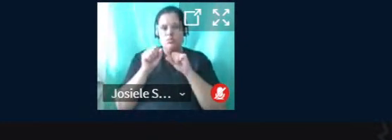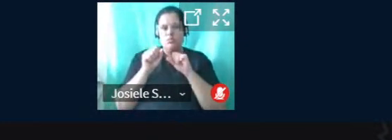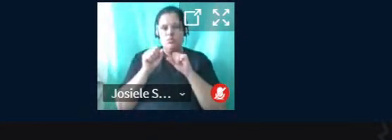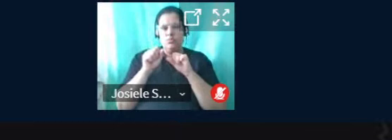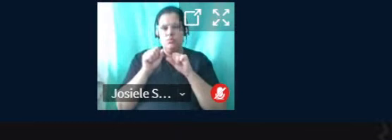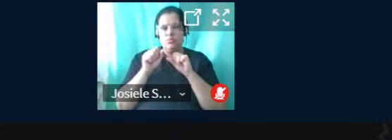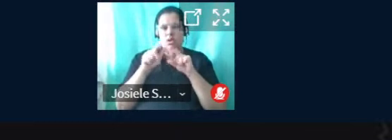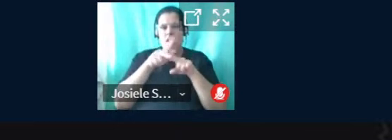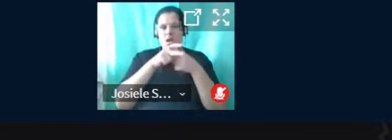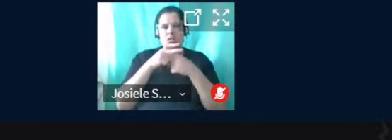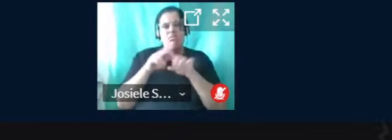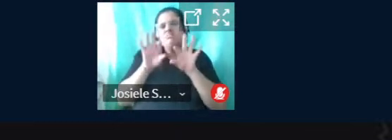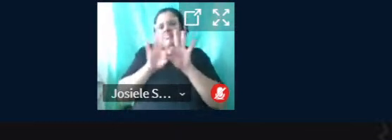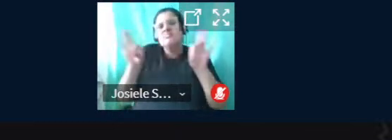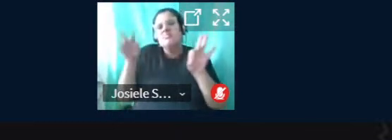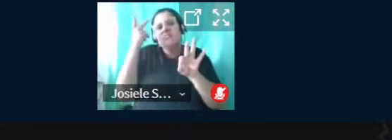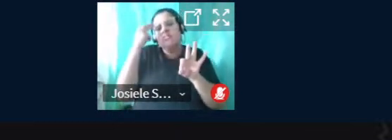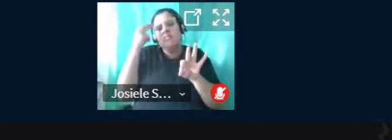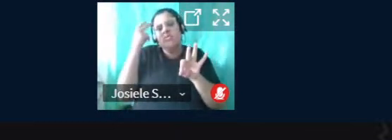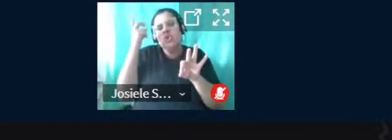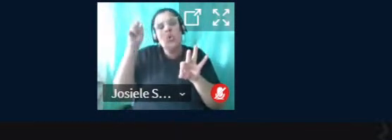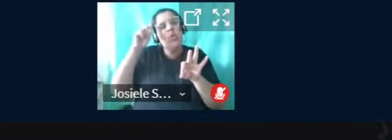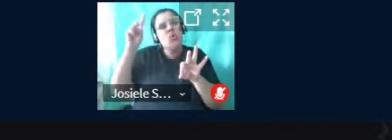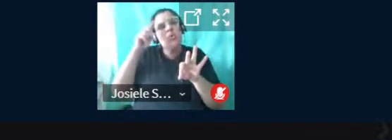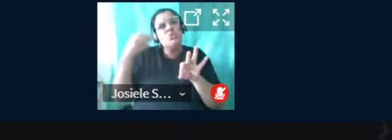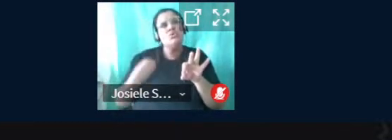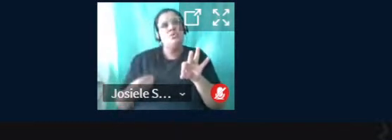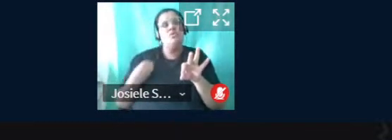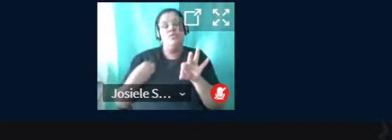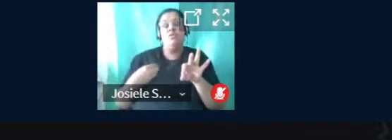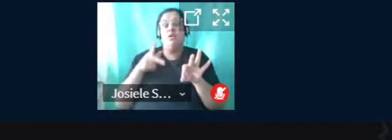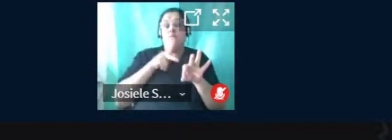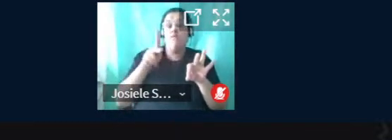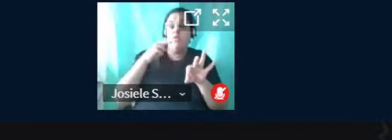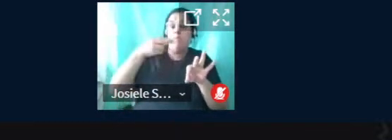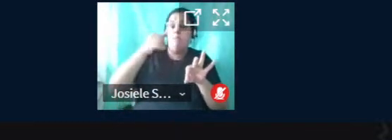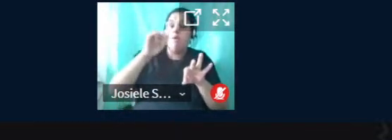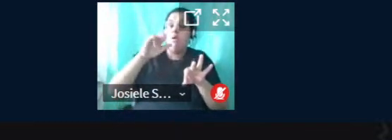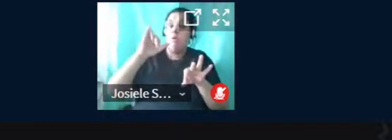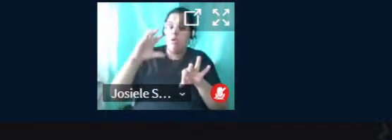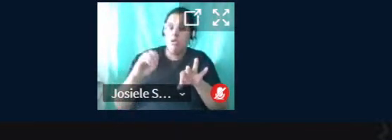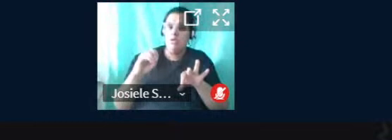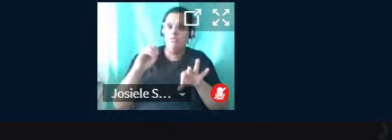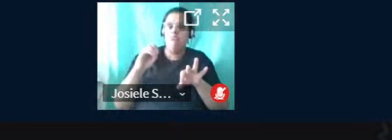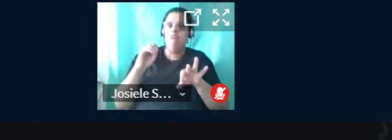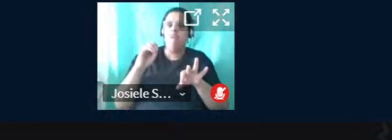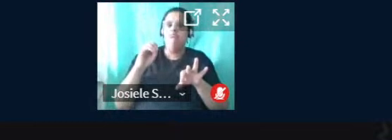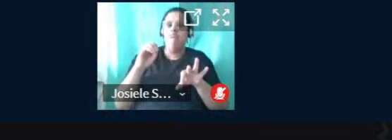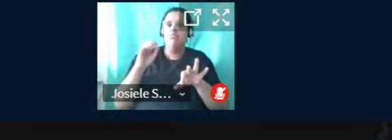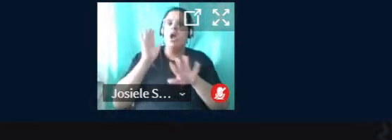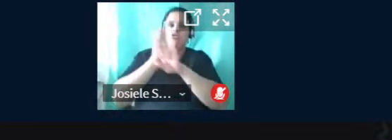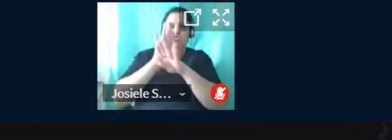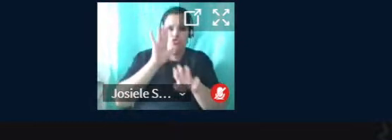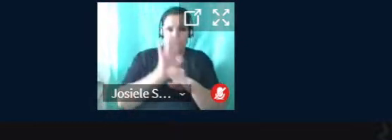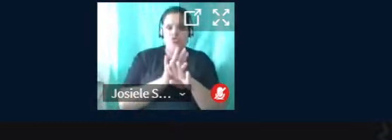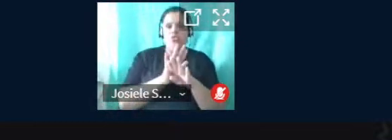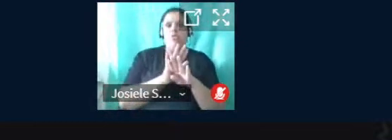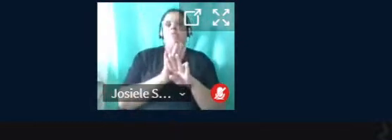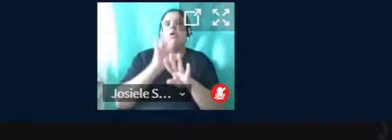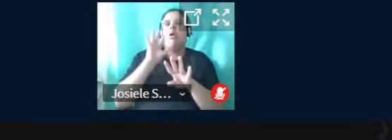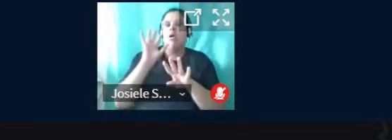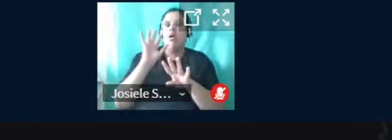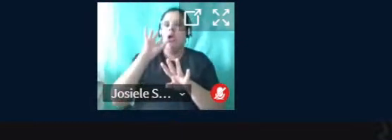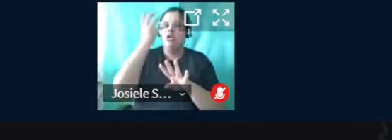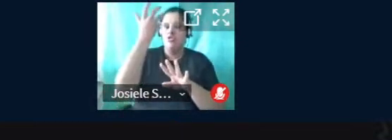automação em algo tão simples no nosso dia a dia. O professor Maurício veio com essa ideia e, obviamente, nos ajudou muito a